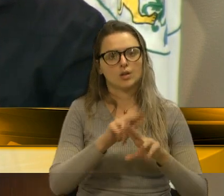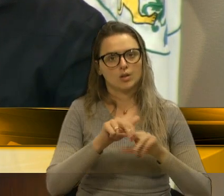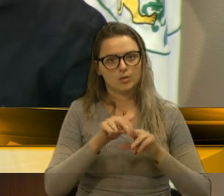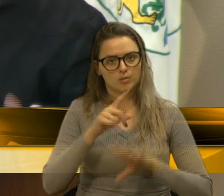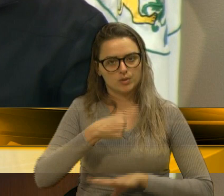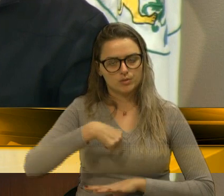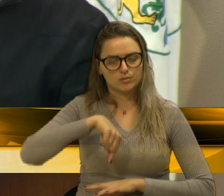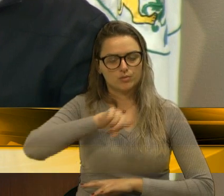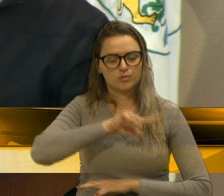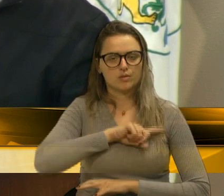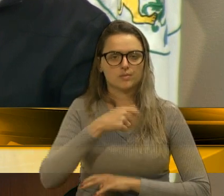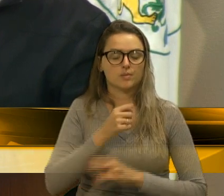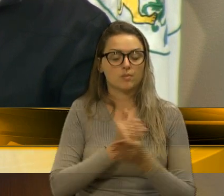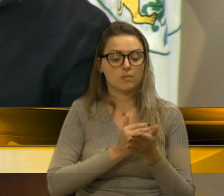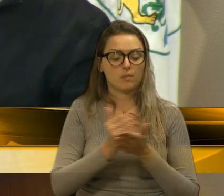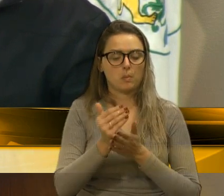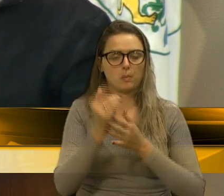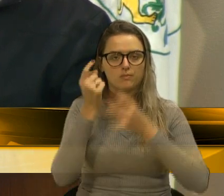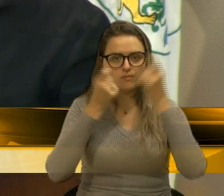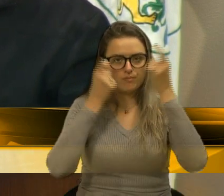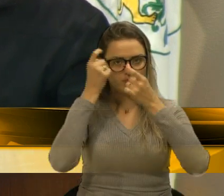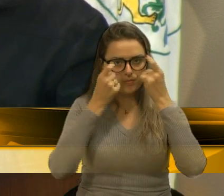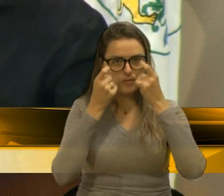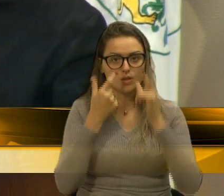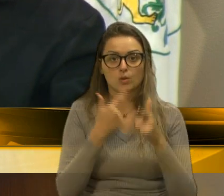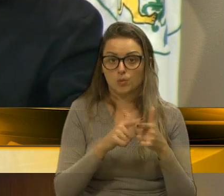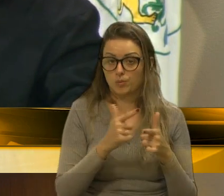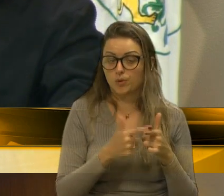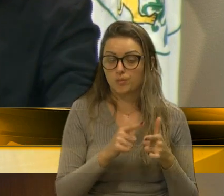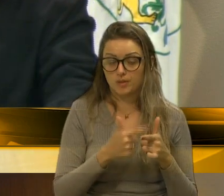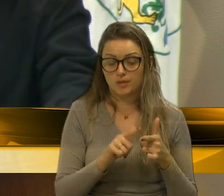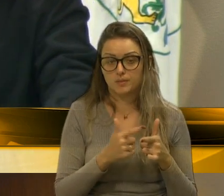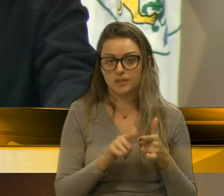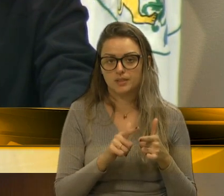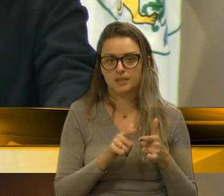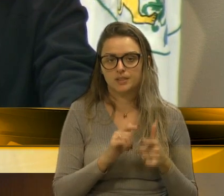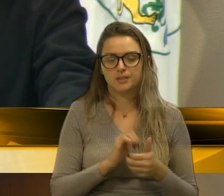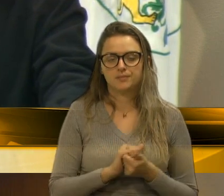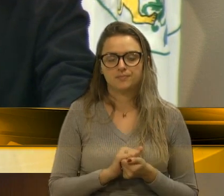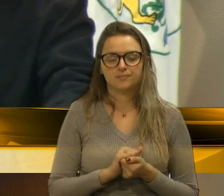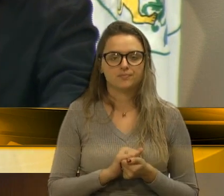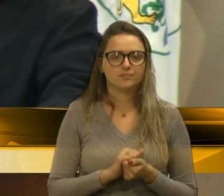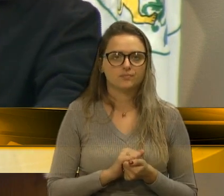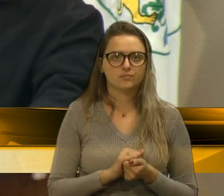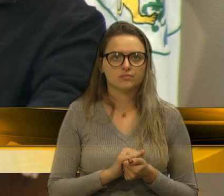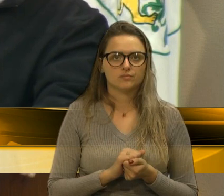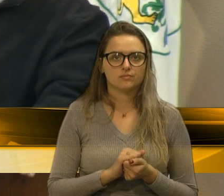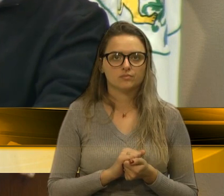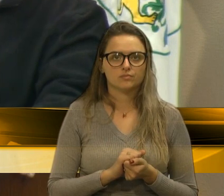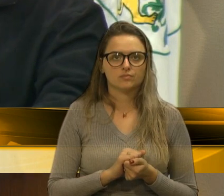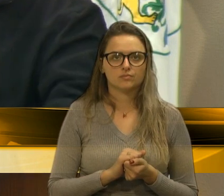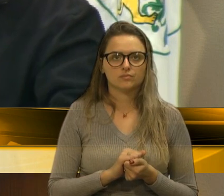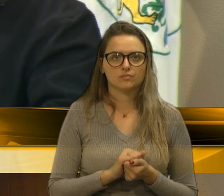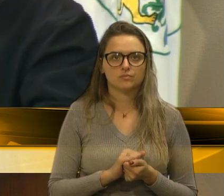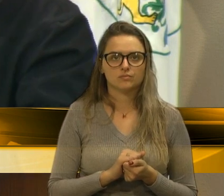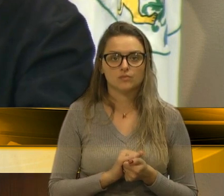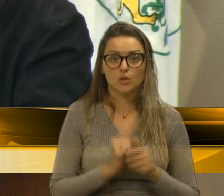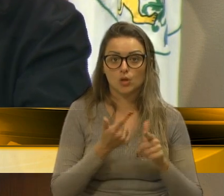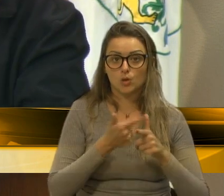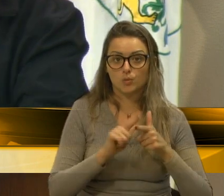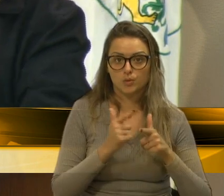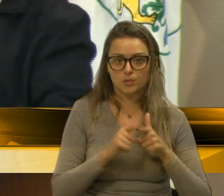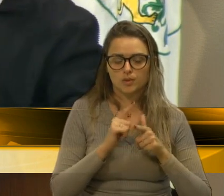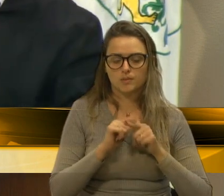passar a nos preocupar que o problema mesmo de tratamento